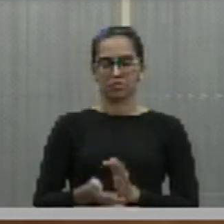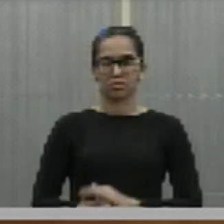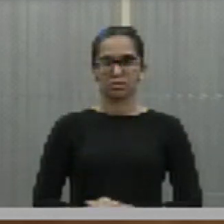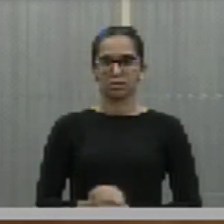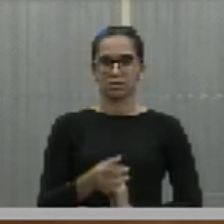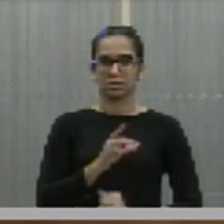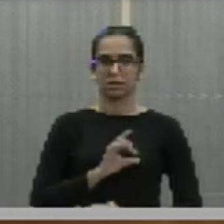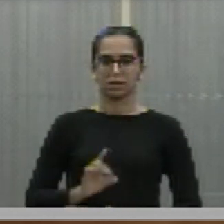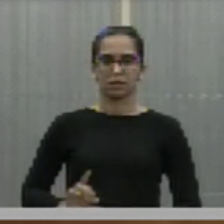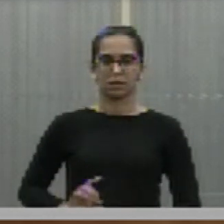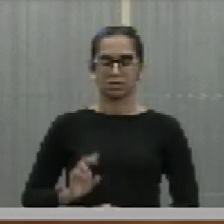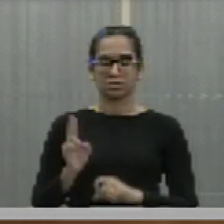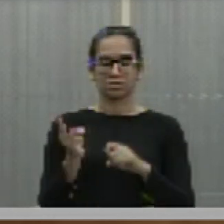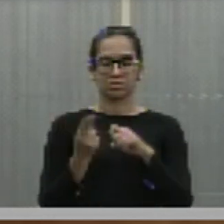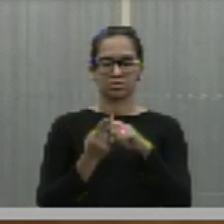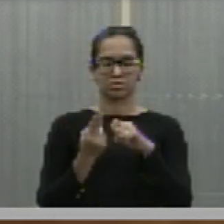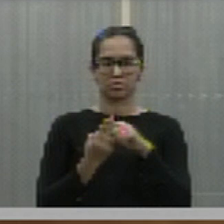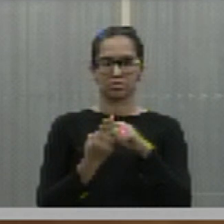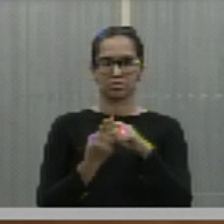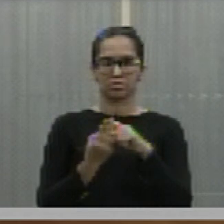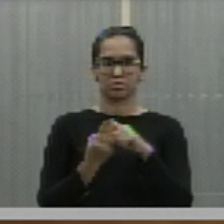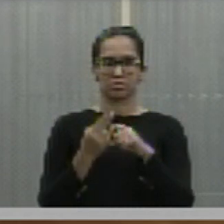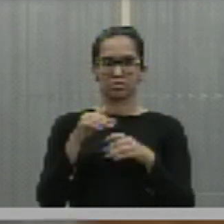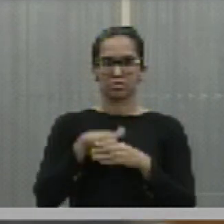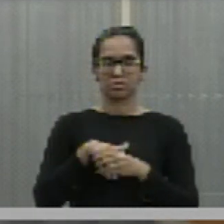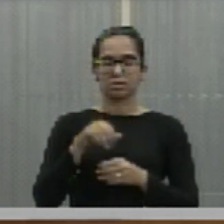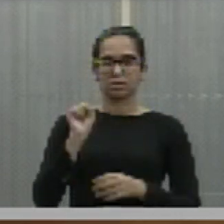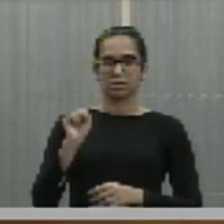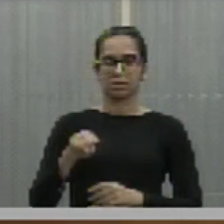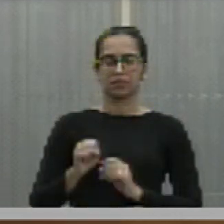Deputado Dr. Hélio, como vota? Sim.